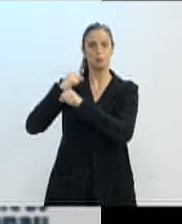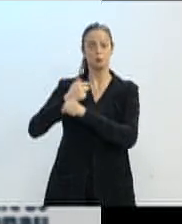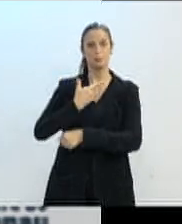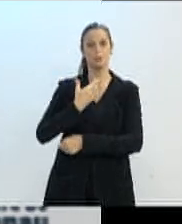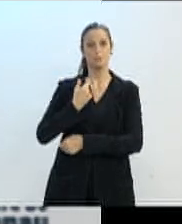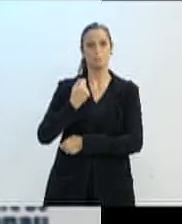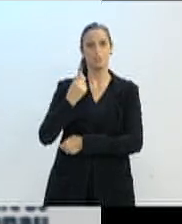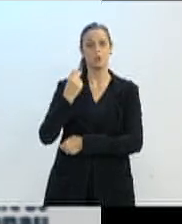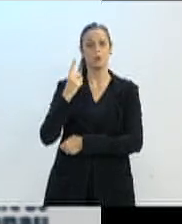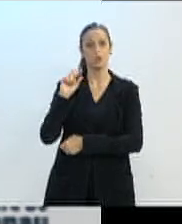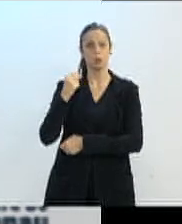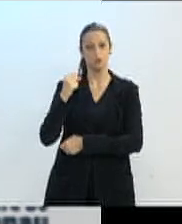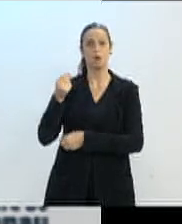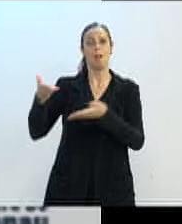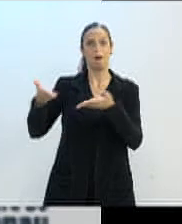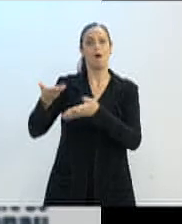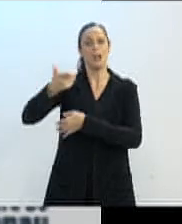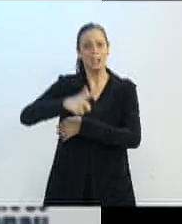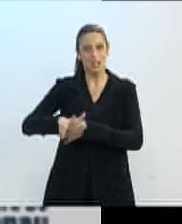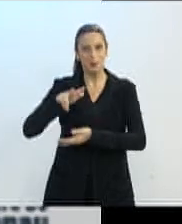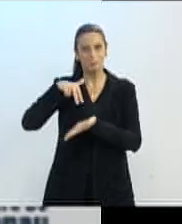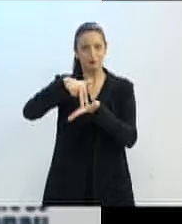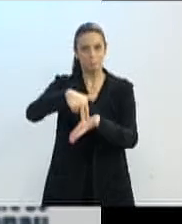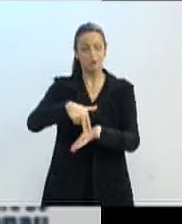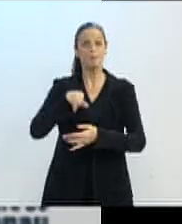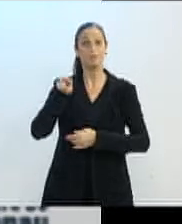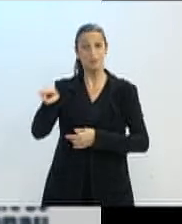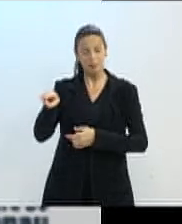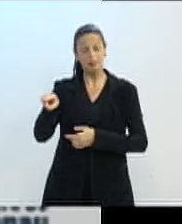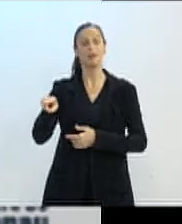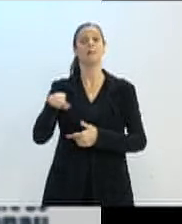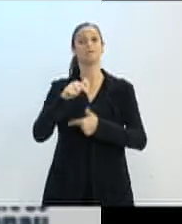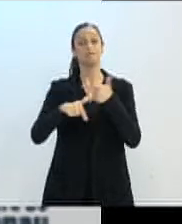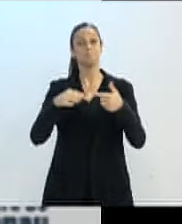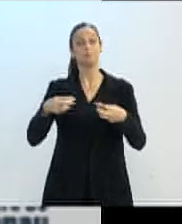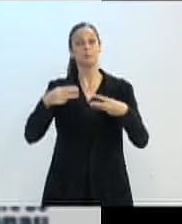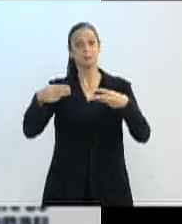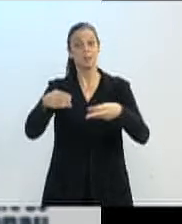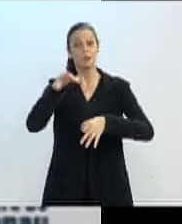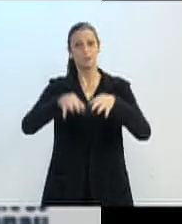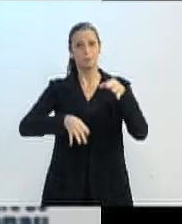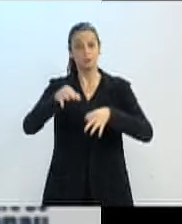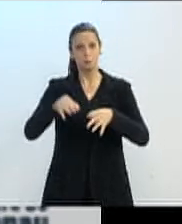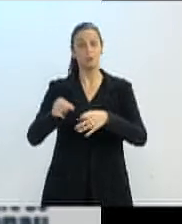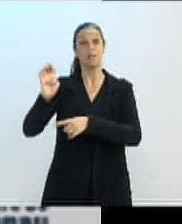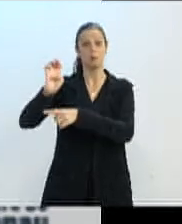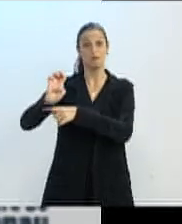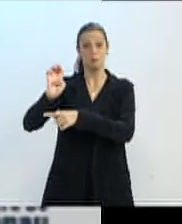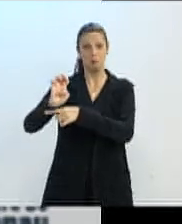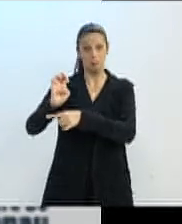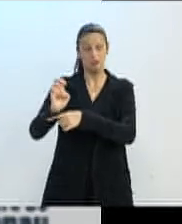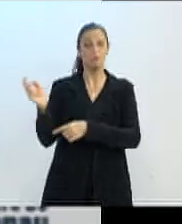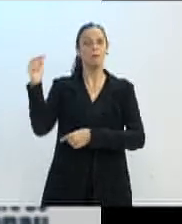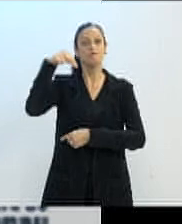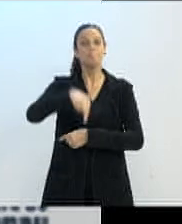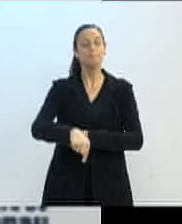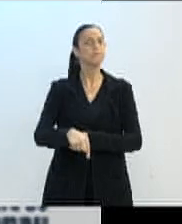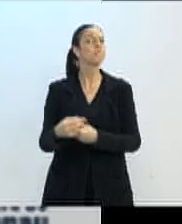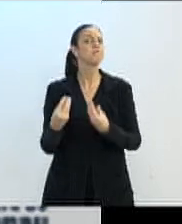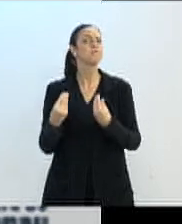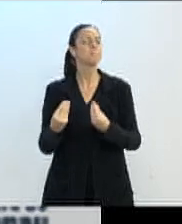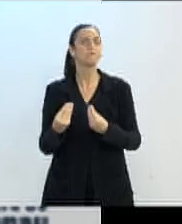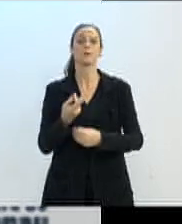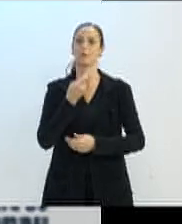do Ministério da Justiça do Estado, e ele vem falar para nós um pouco sobre como lidar com essas